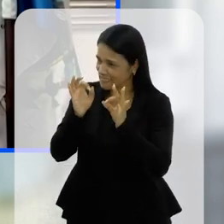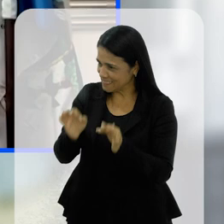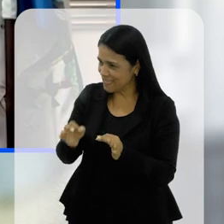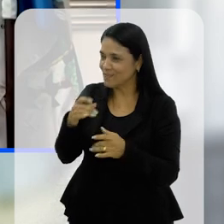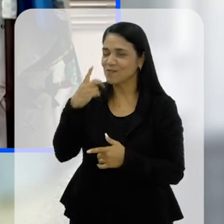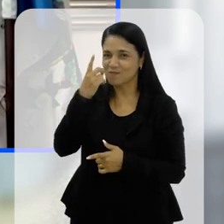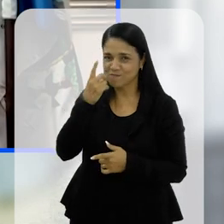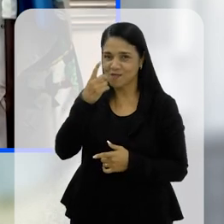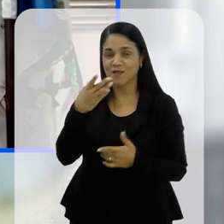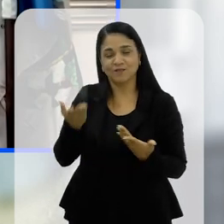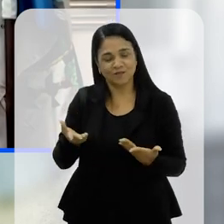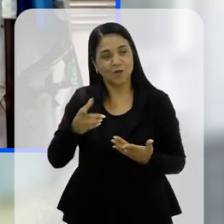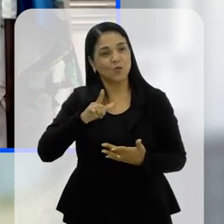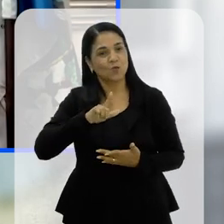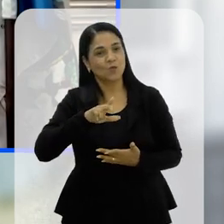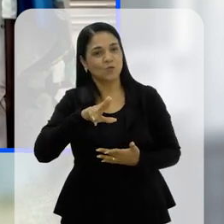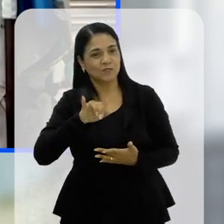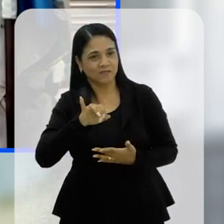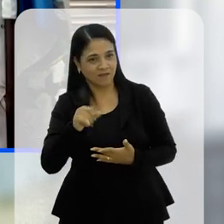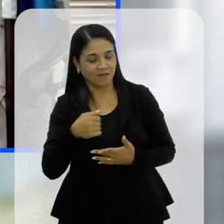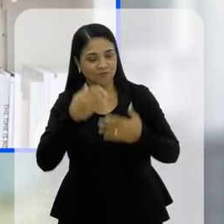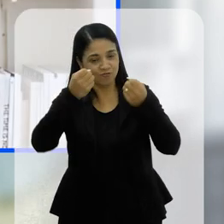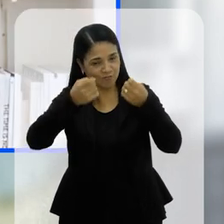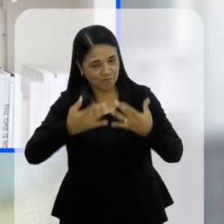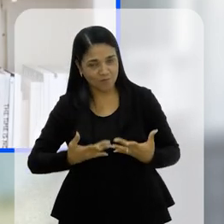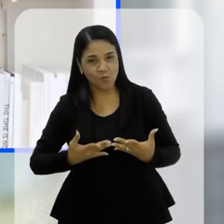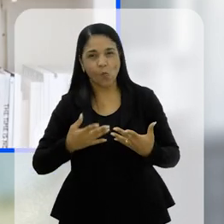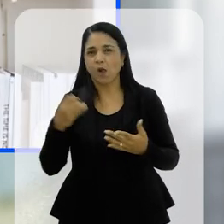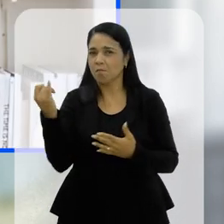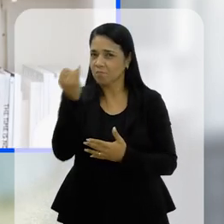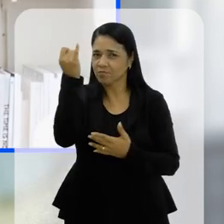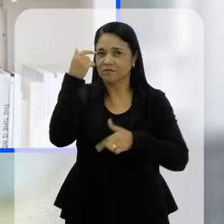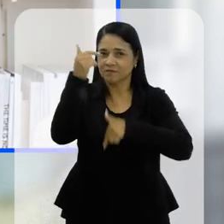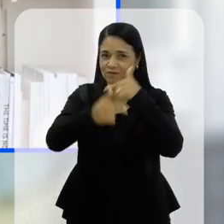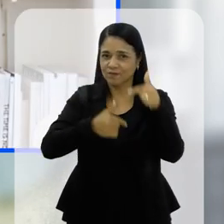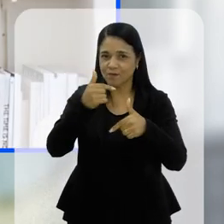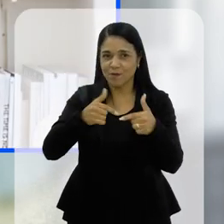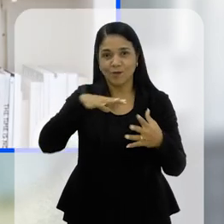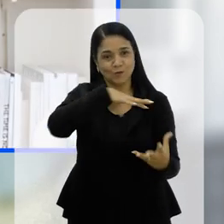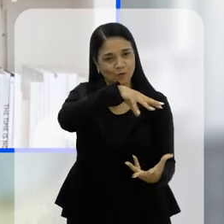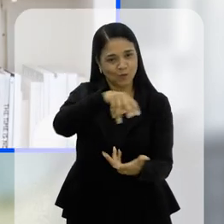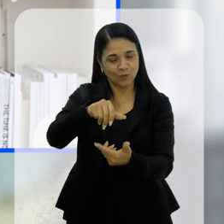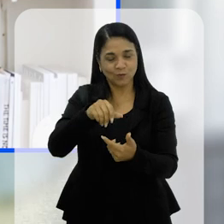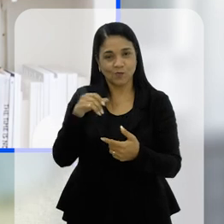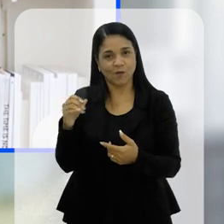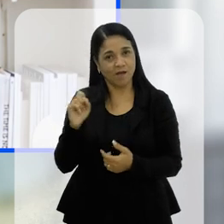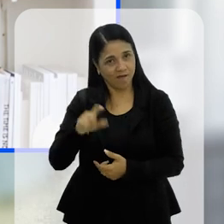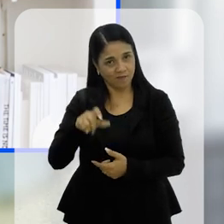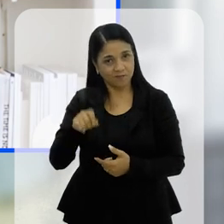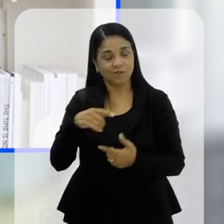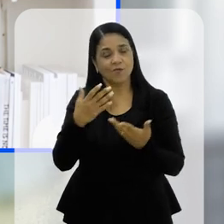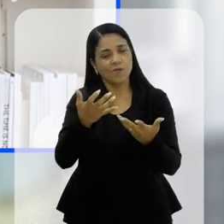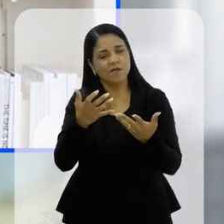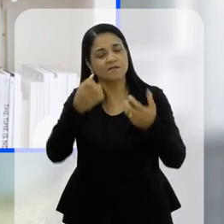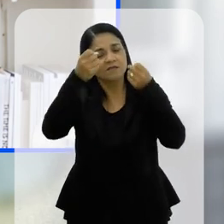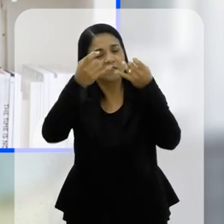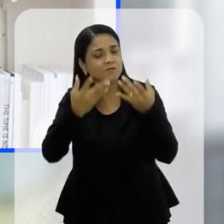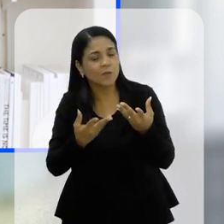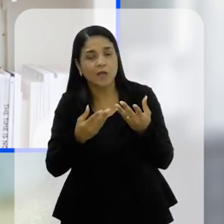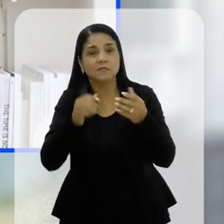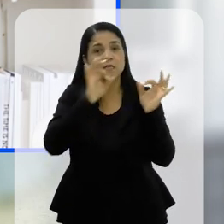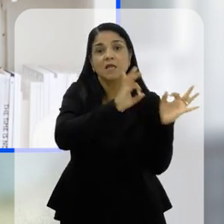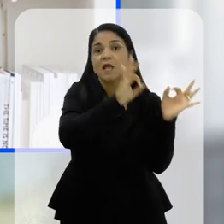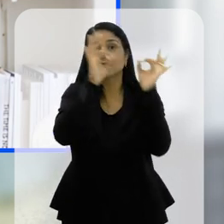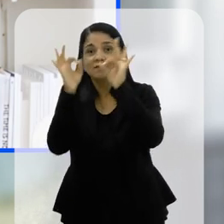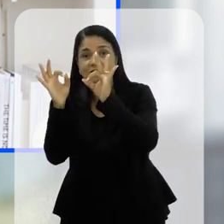Tá certo, deputado. Luciano, o deputado já adiantou aí a importância do seu trabalho diante da Mundo Azul também. Eu queria que você falasse,